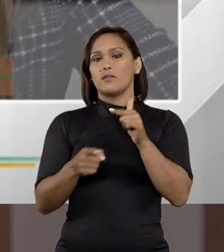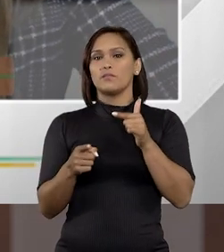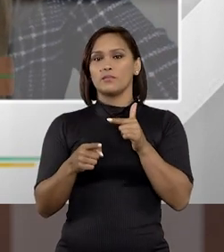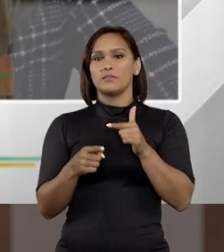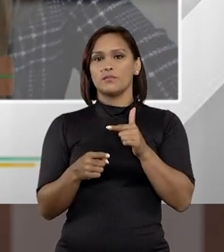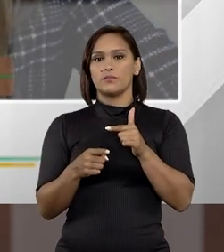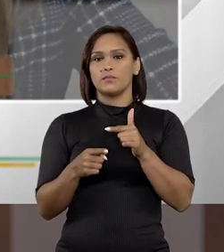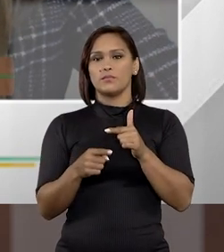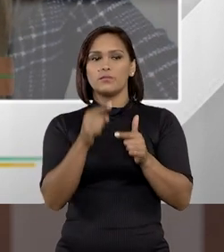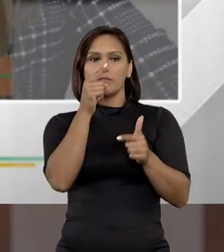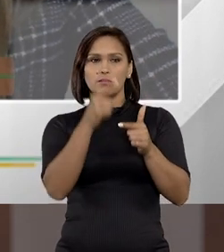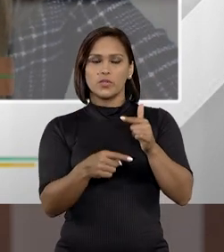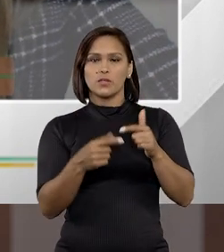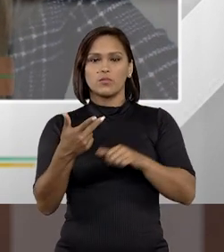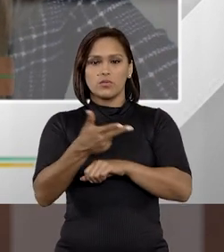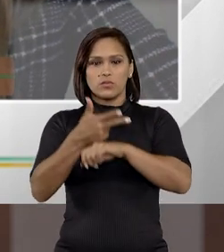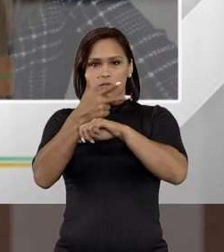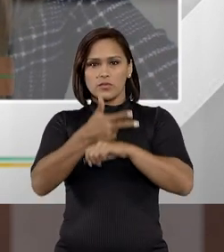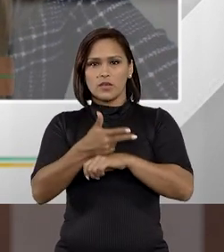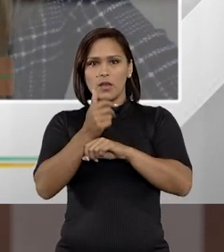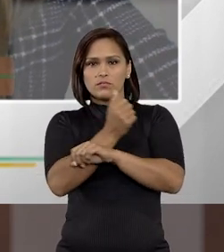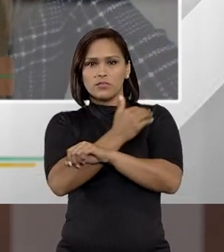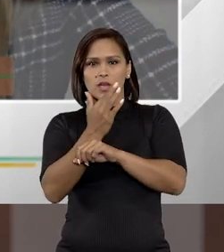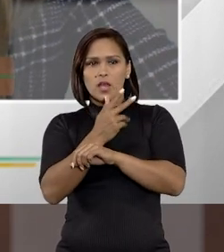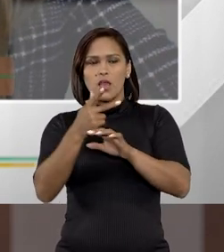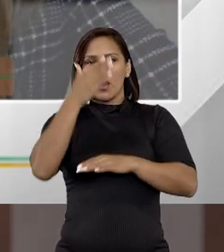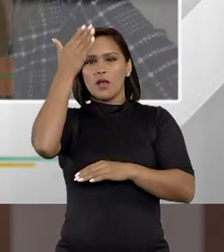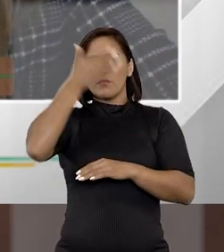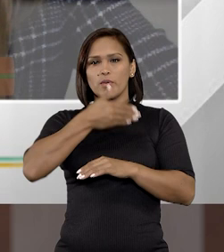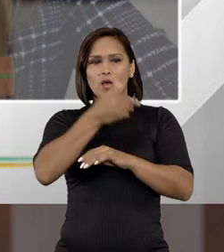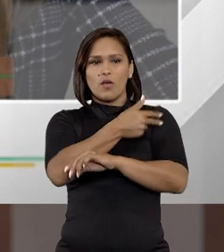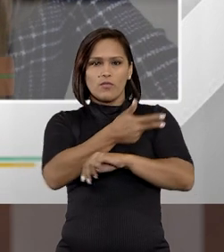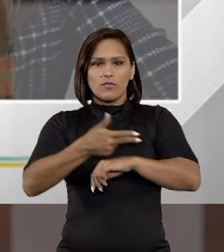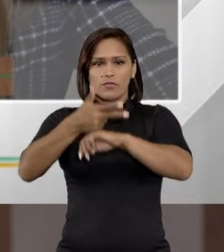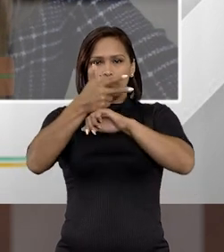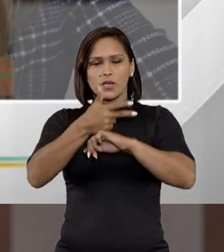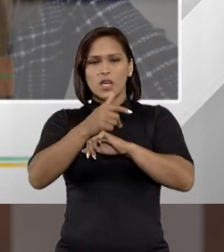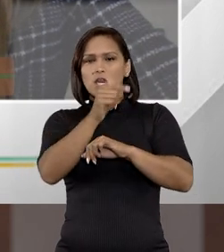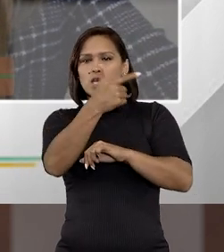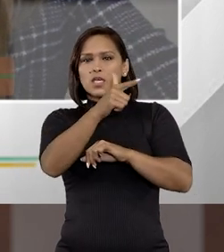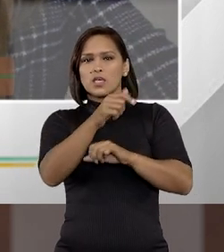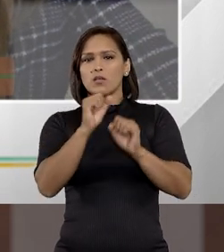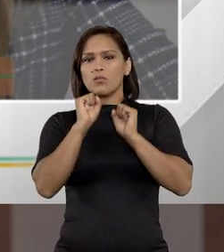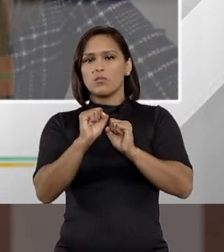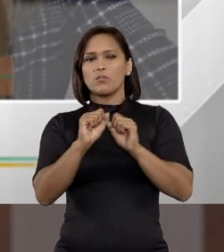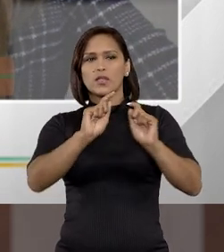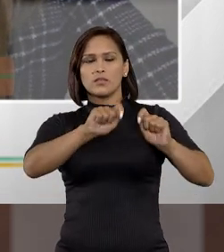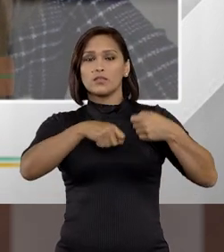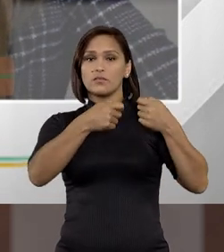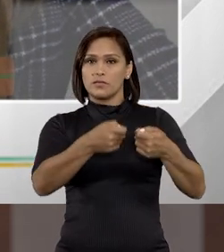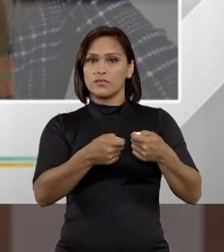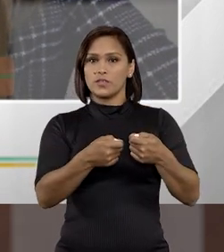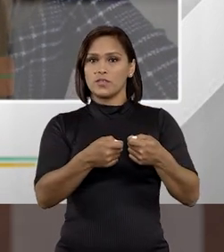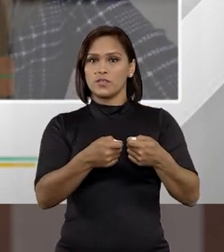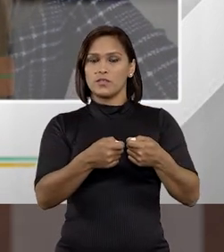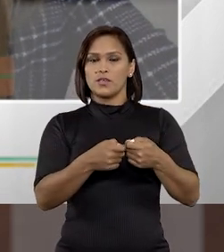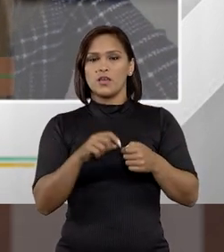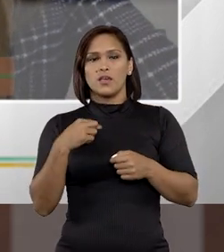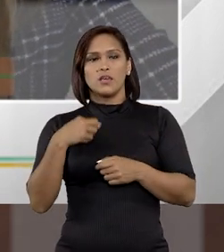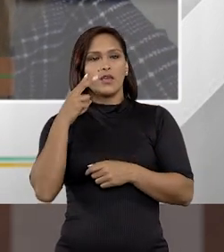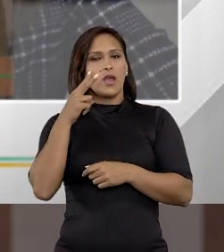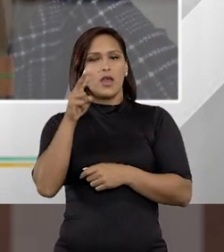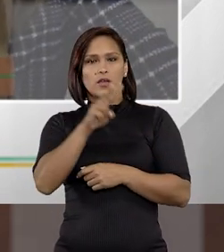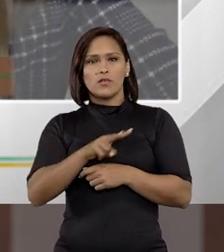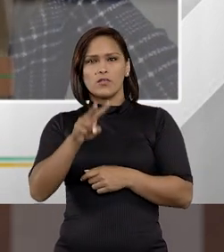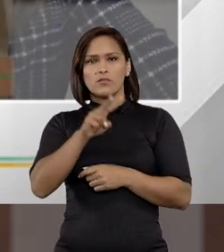proibição de gravação ambiental, a prova da gravação ambiental que não seja para a defesa. E aí